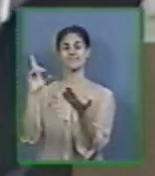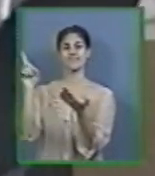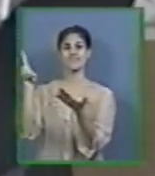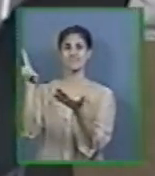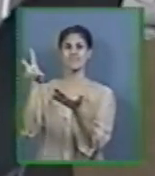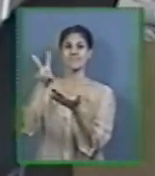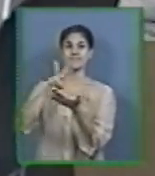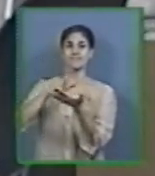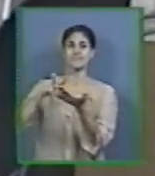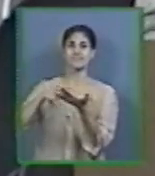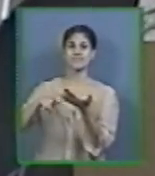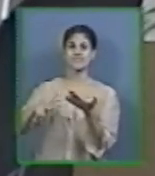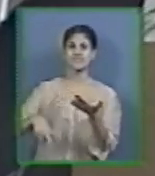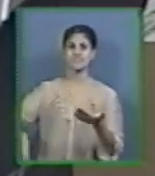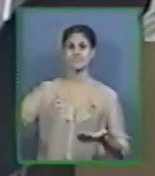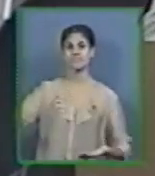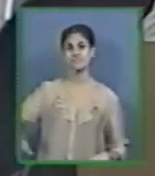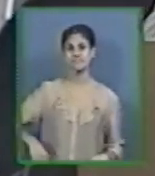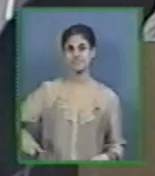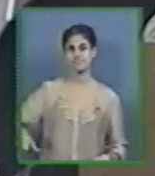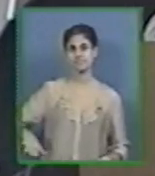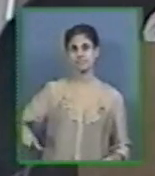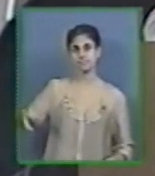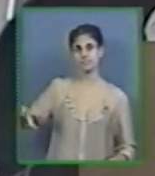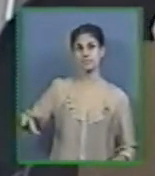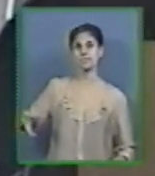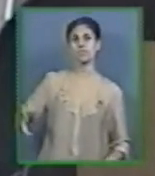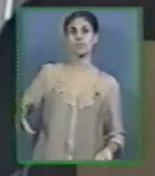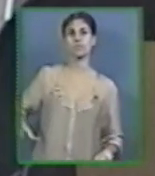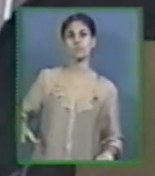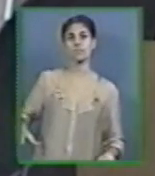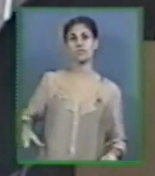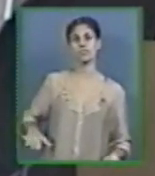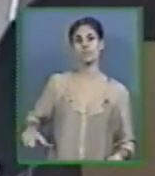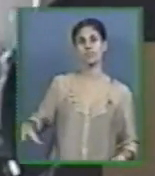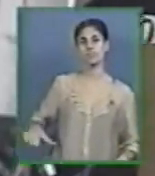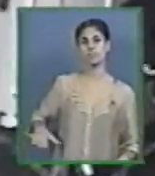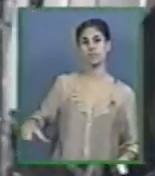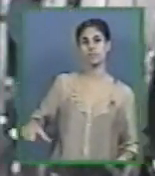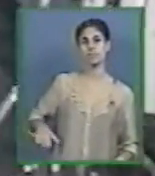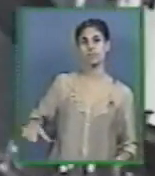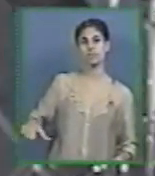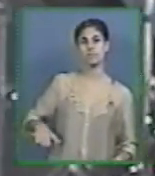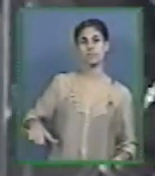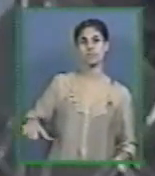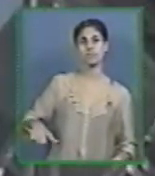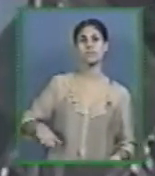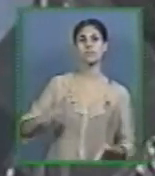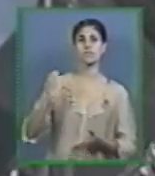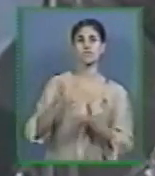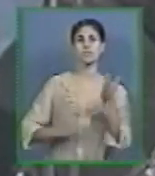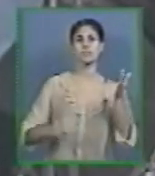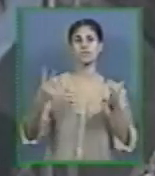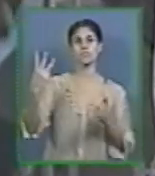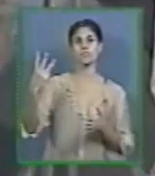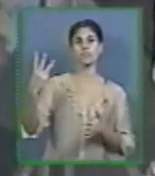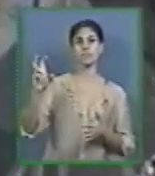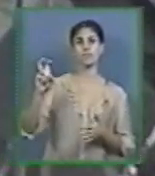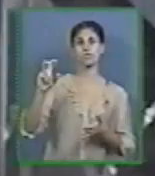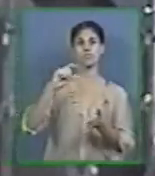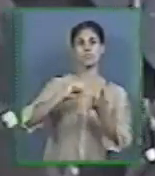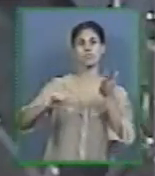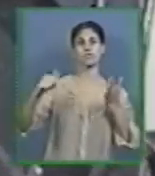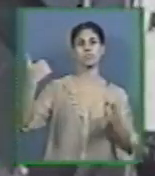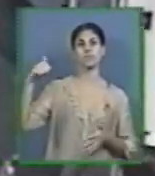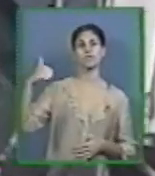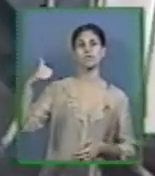Jó capítulo 35 versículos 10 e 11 Vamos ter aqui